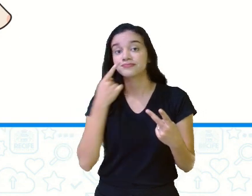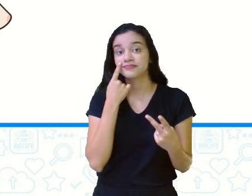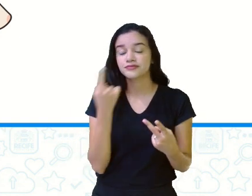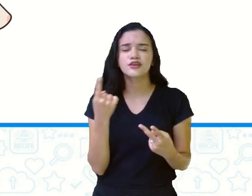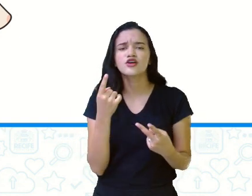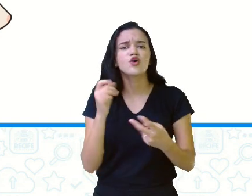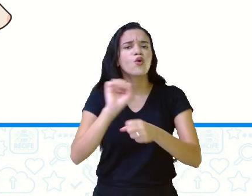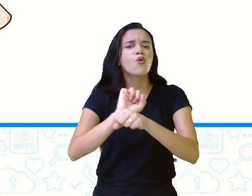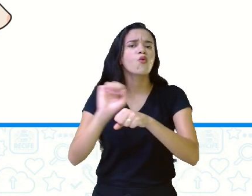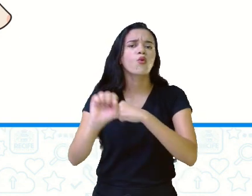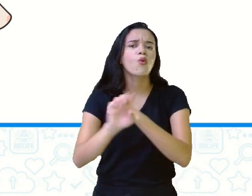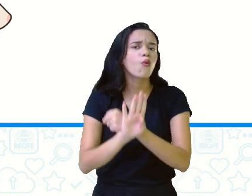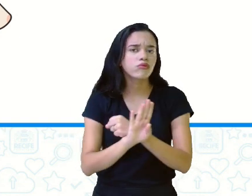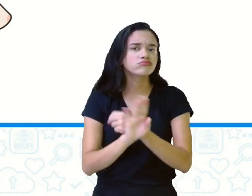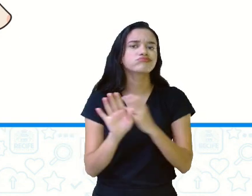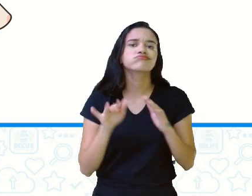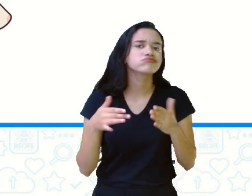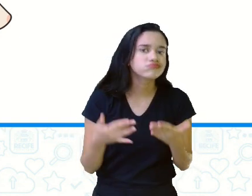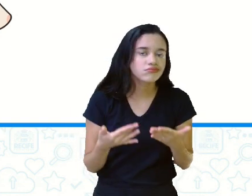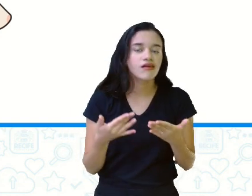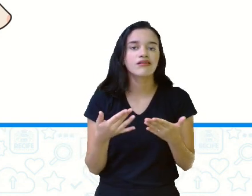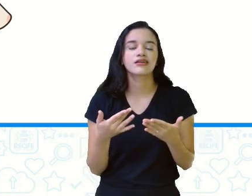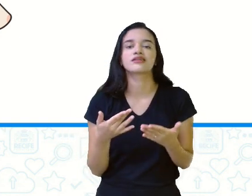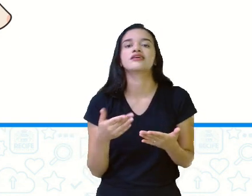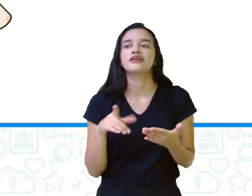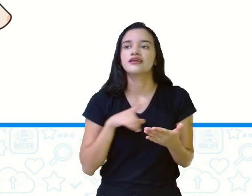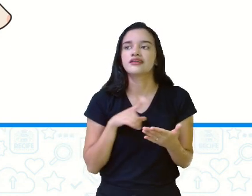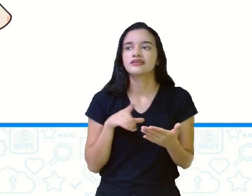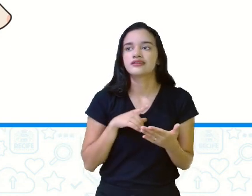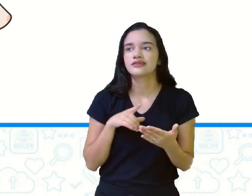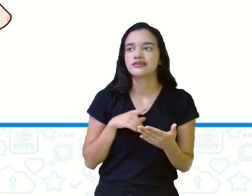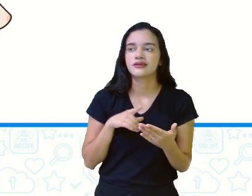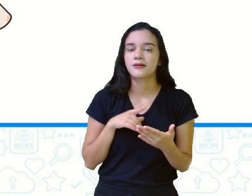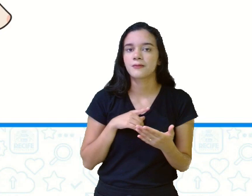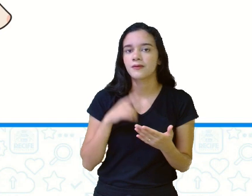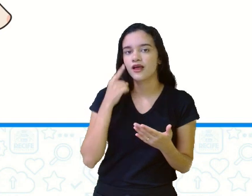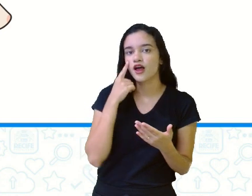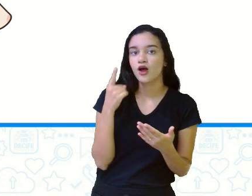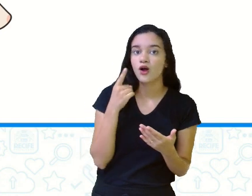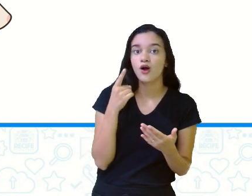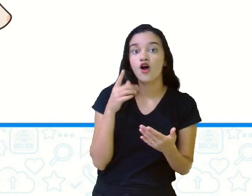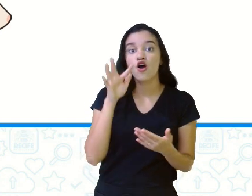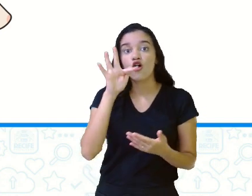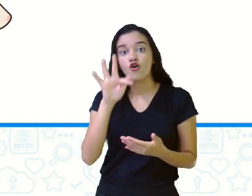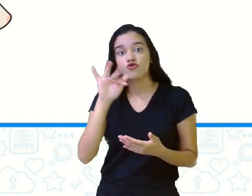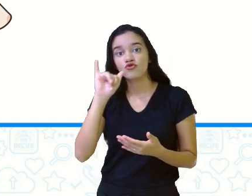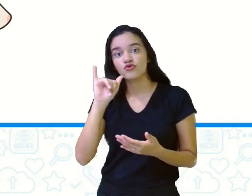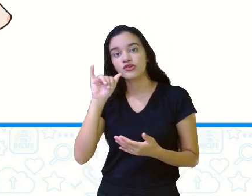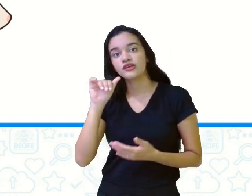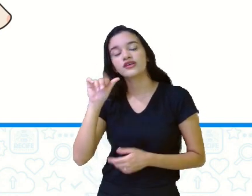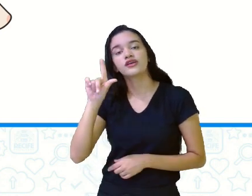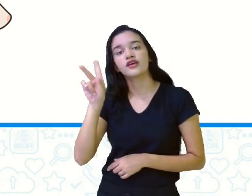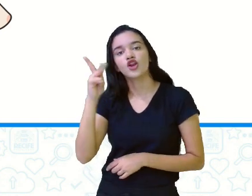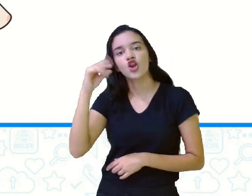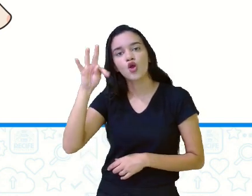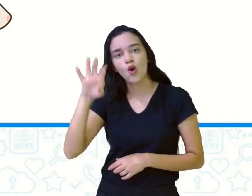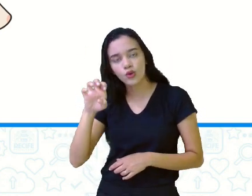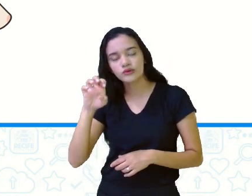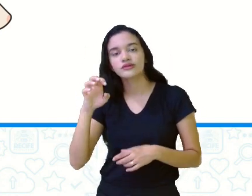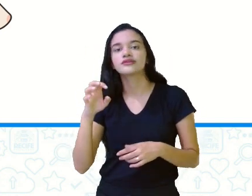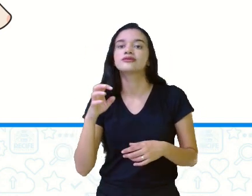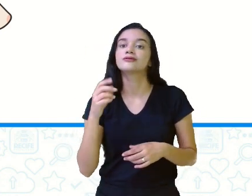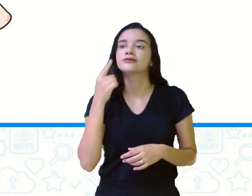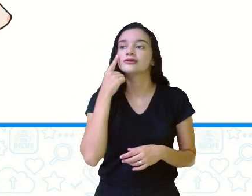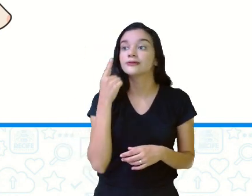Que substantivo retoma a expressão filhote de foca? Eu não me refiro lá de novo,